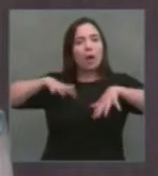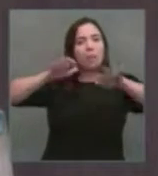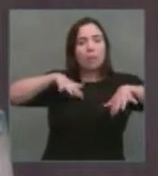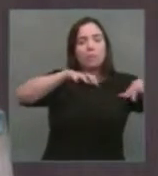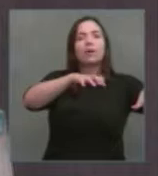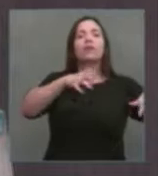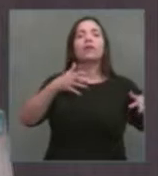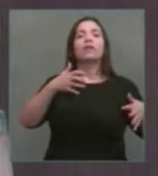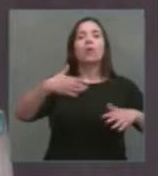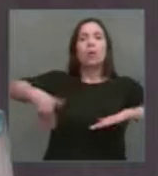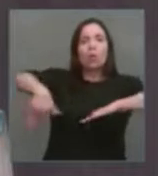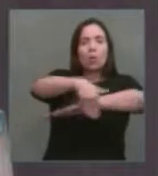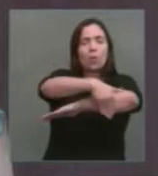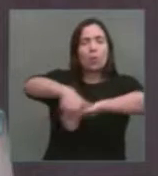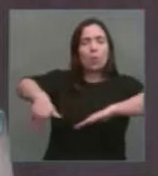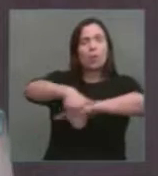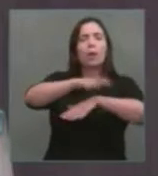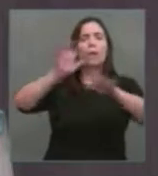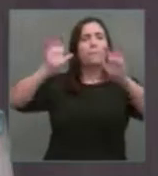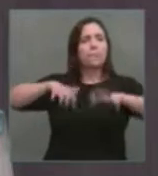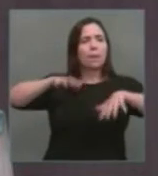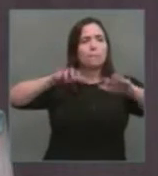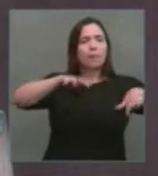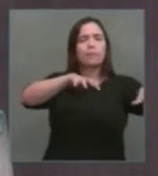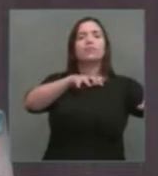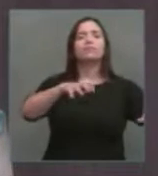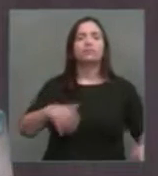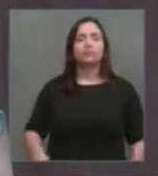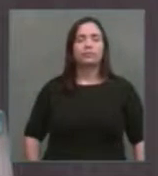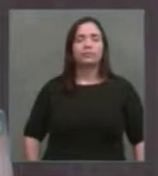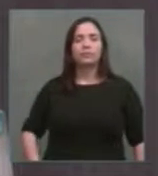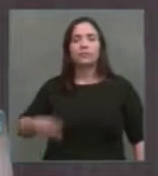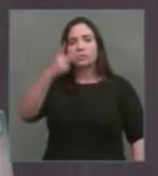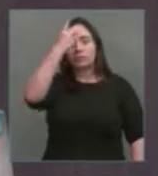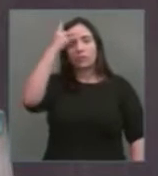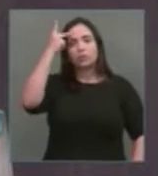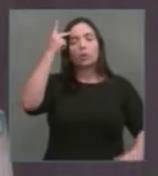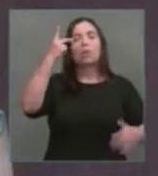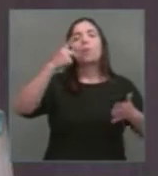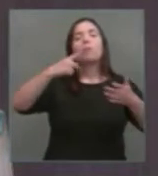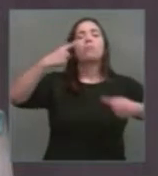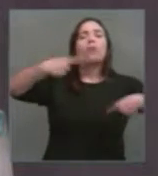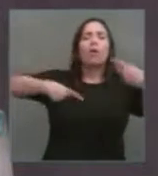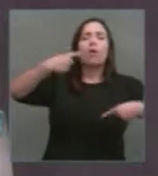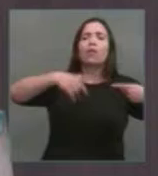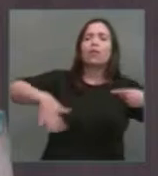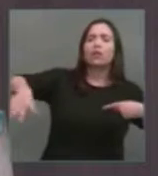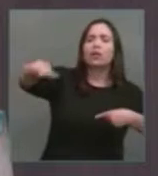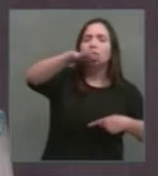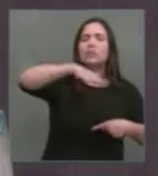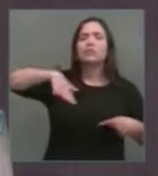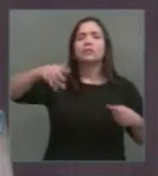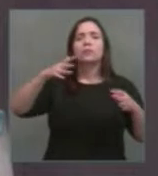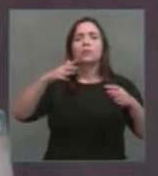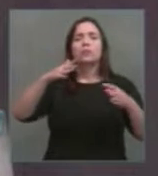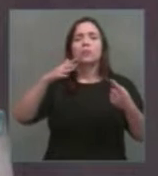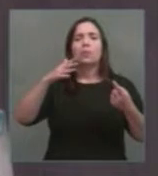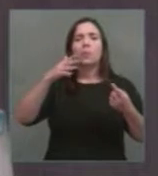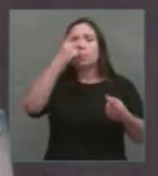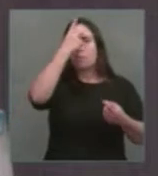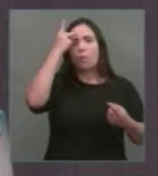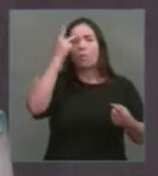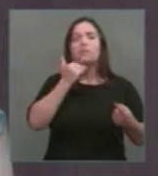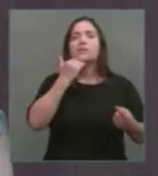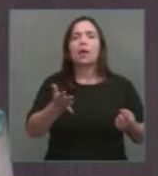e as ruas, junto com vários companheiros e companheiras de outras organizações políticas, da Frente Povo Sem Medo, das